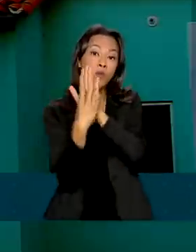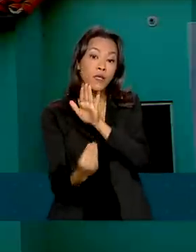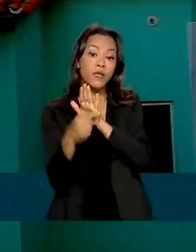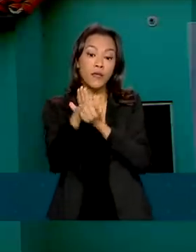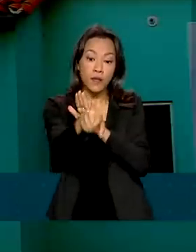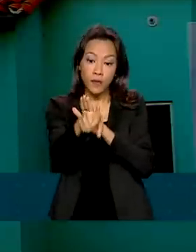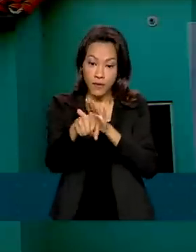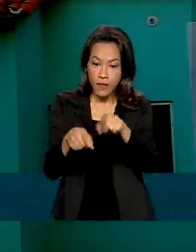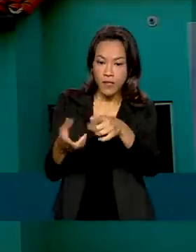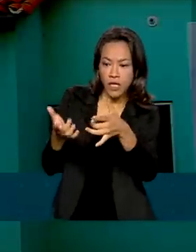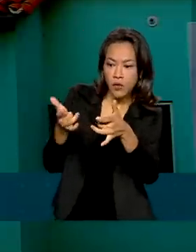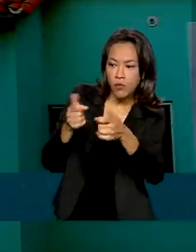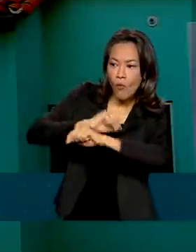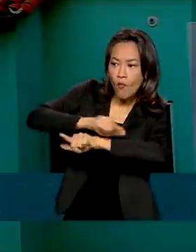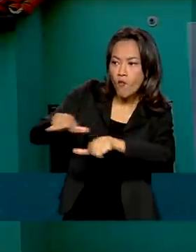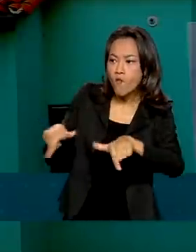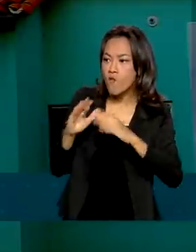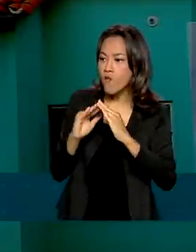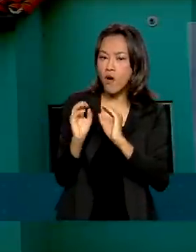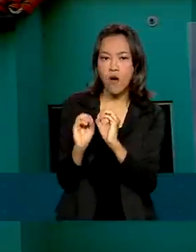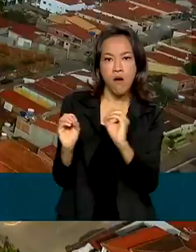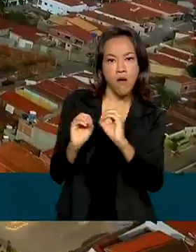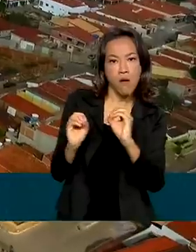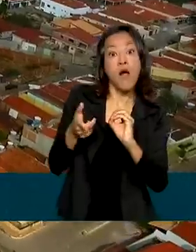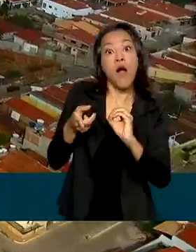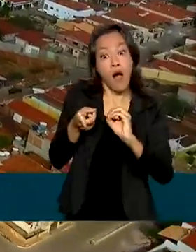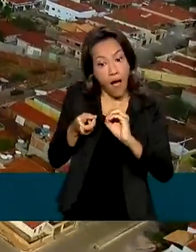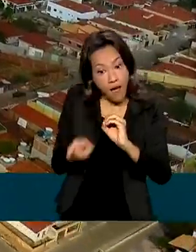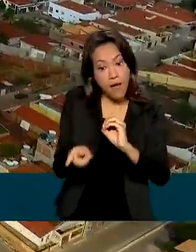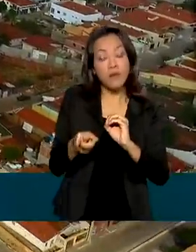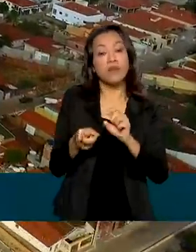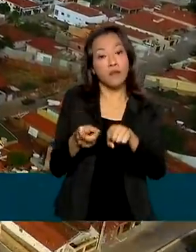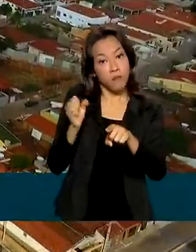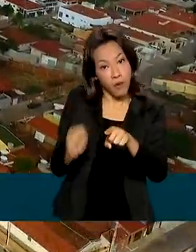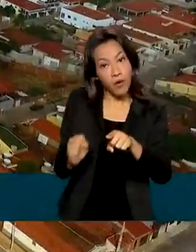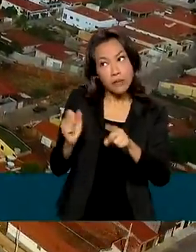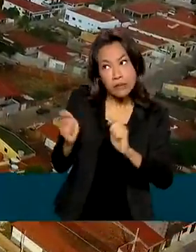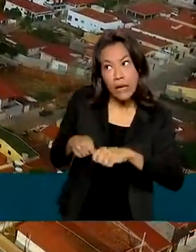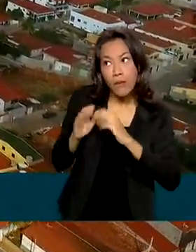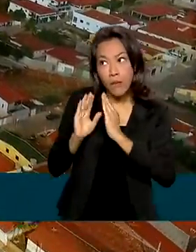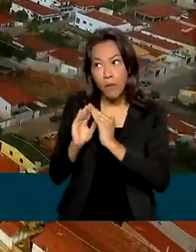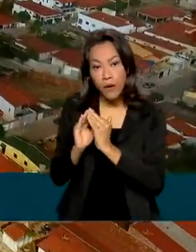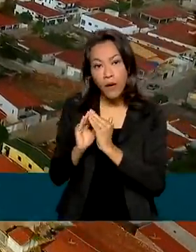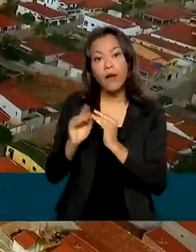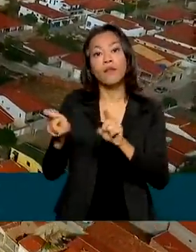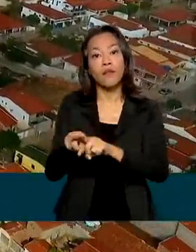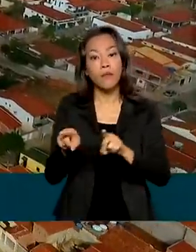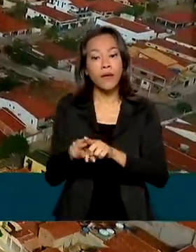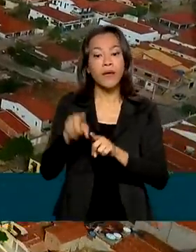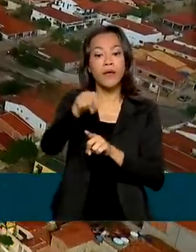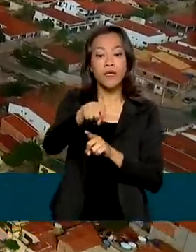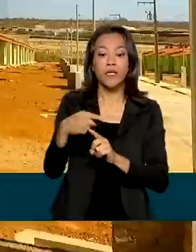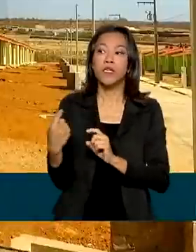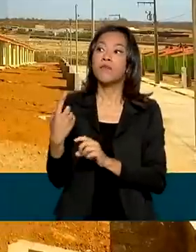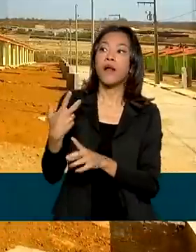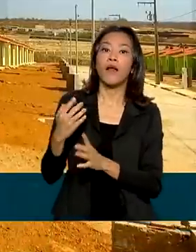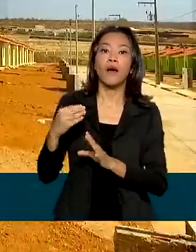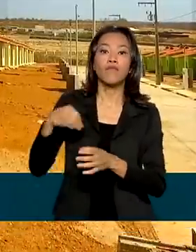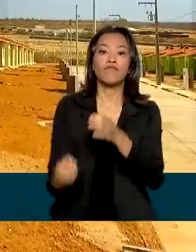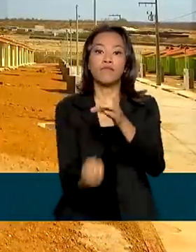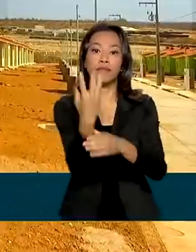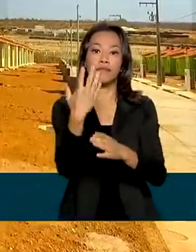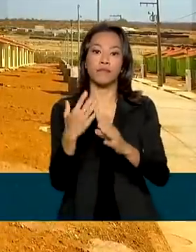propriedades desocupadas, a ideia é que sirvam tanto para moradias como para a instalação de comércios.